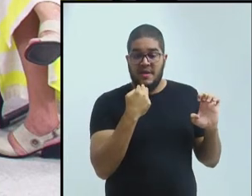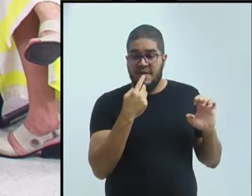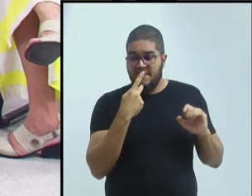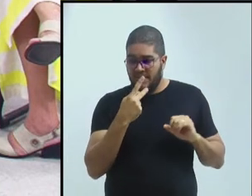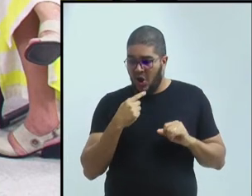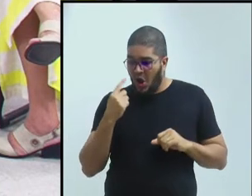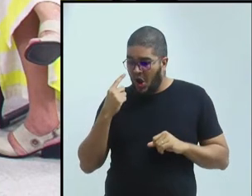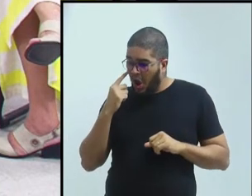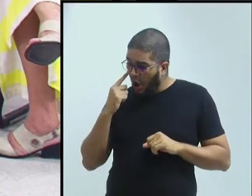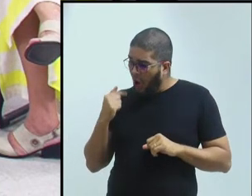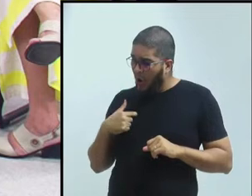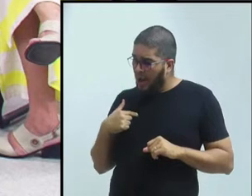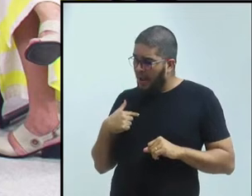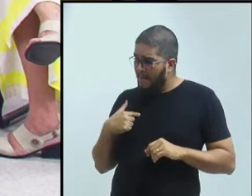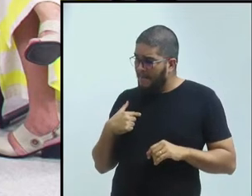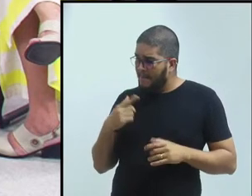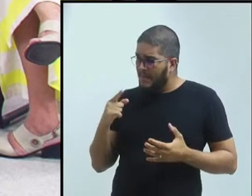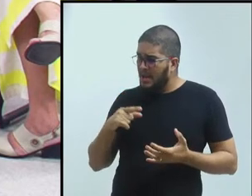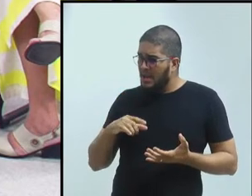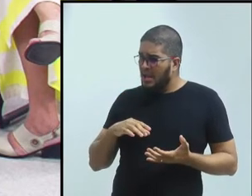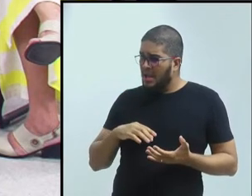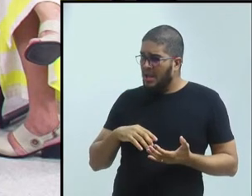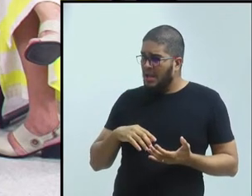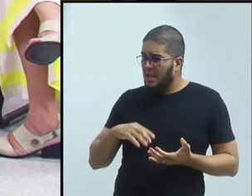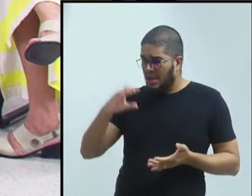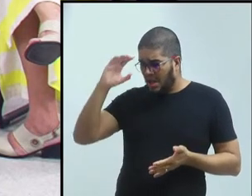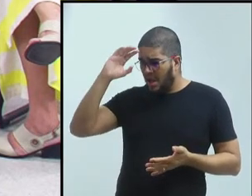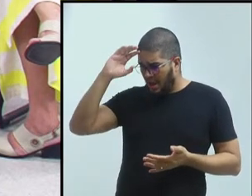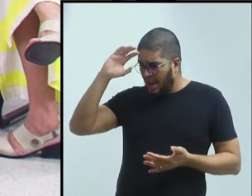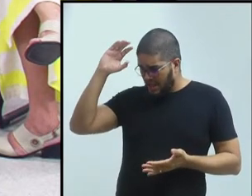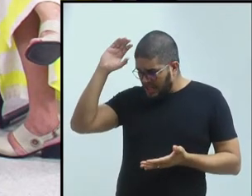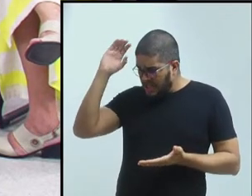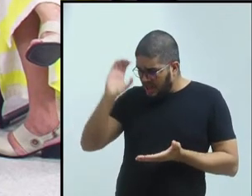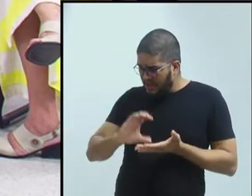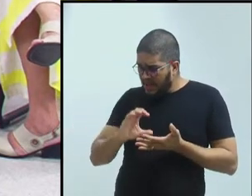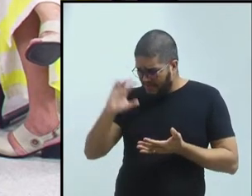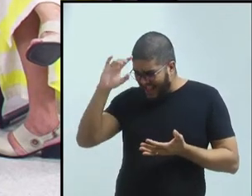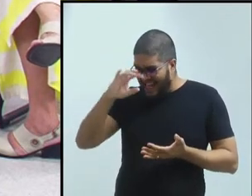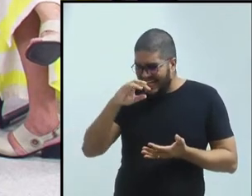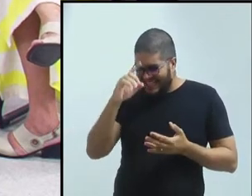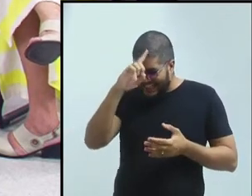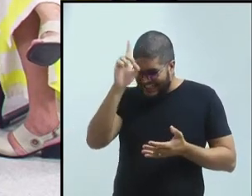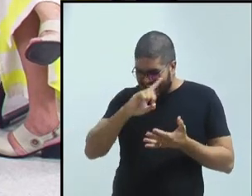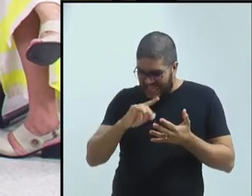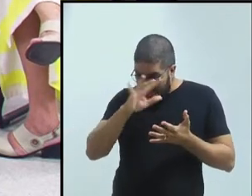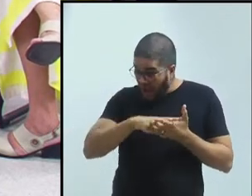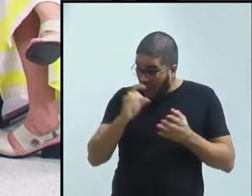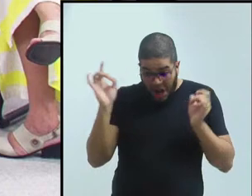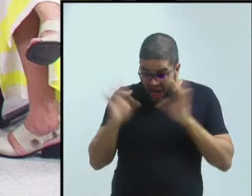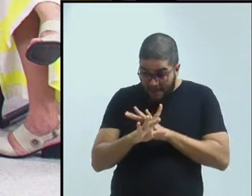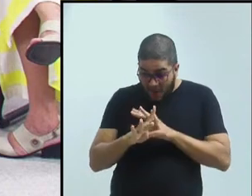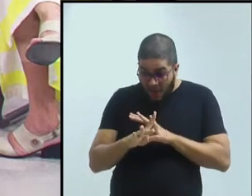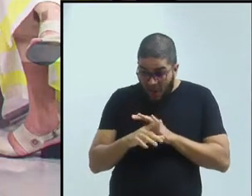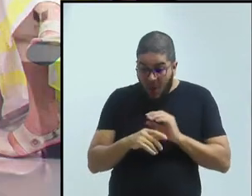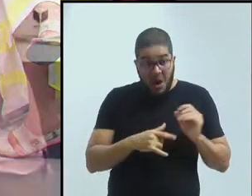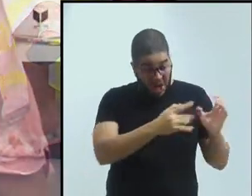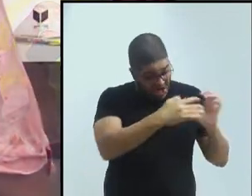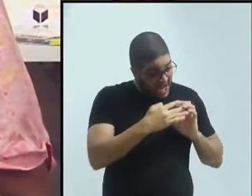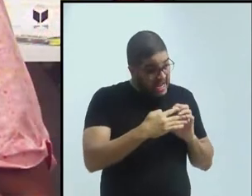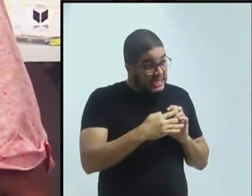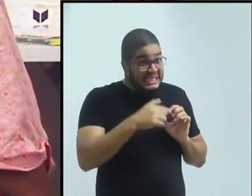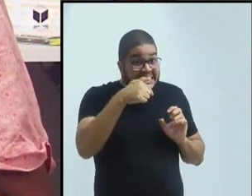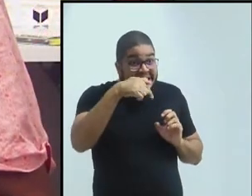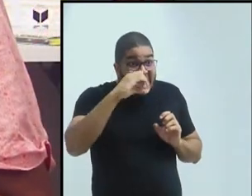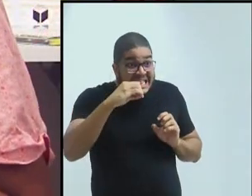dissertação já está pronta e vem um anexo com 70 páginas. Aí eu abri, comecei a ler e tinha um trabalho